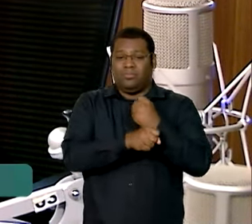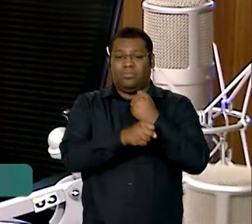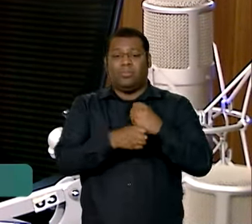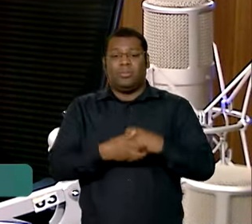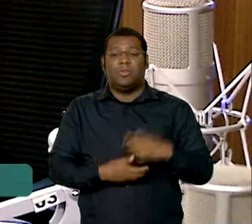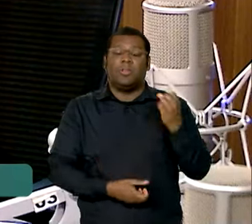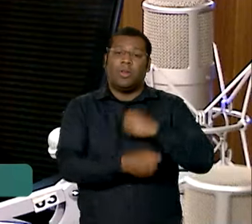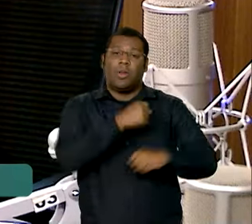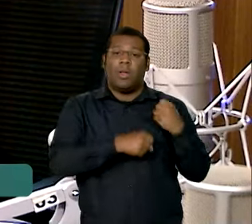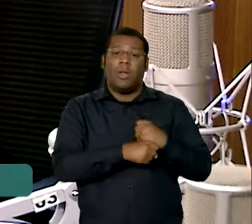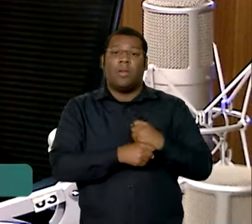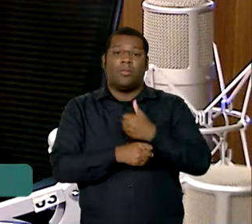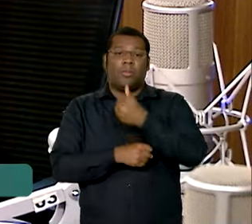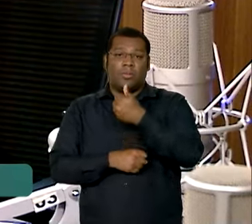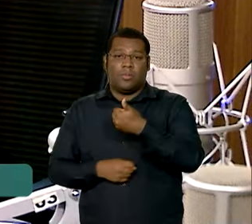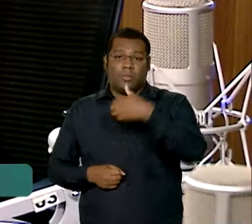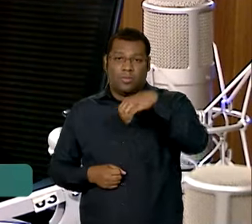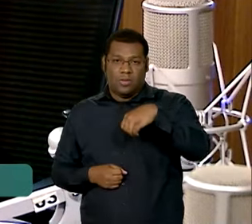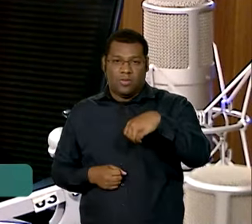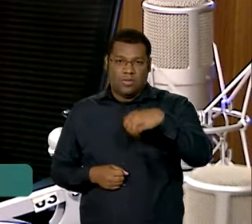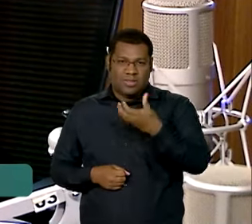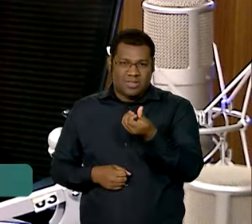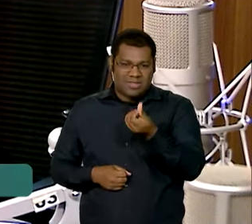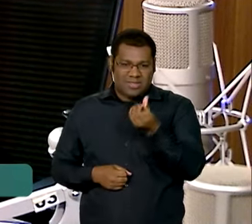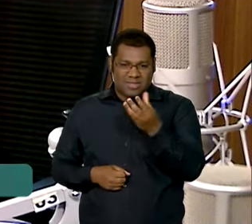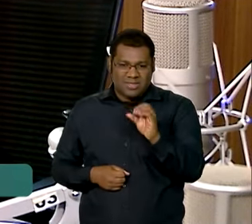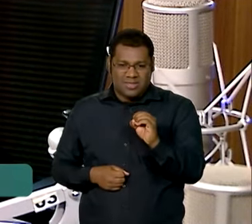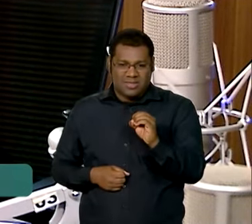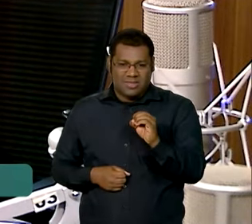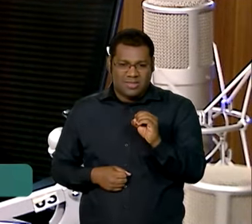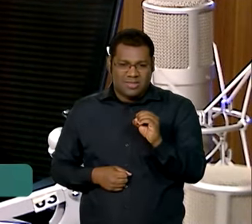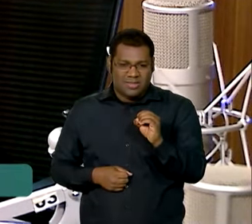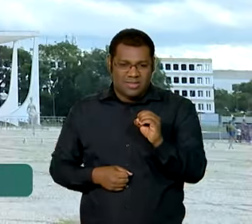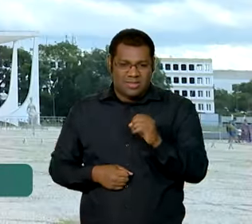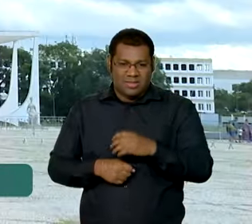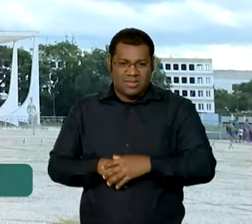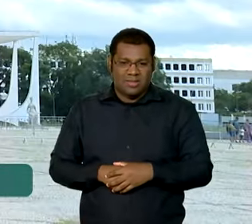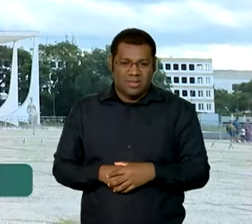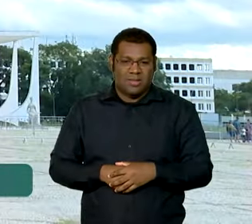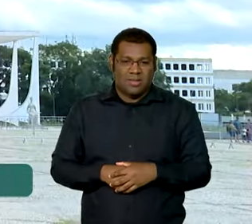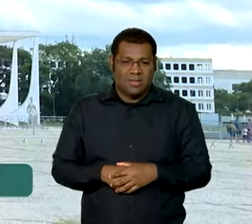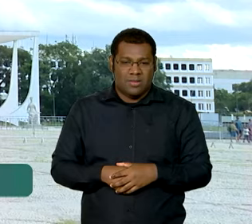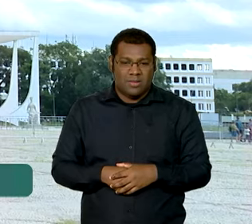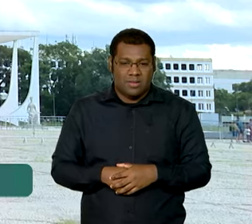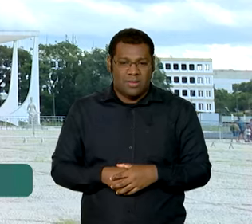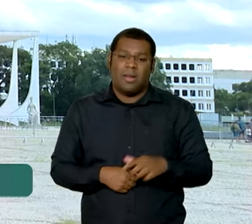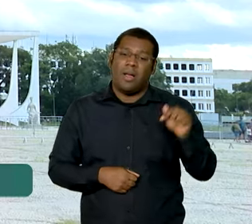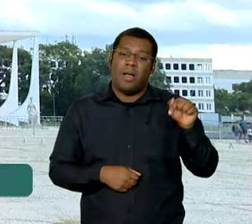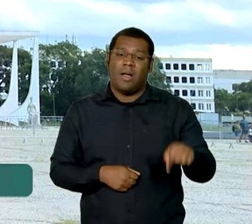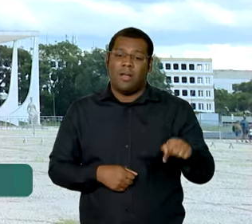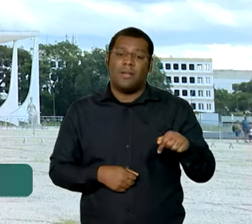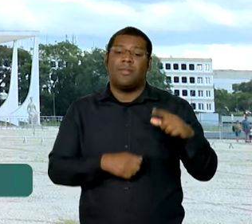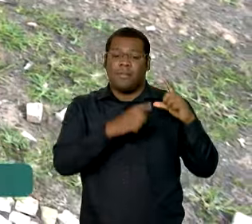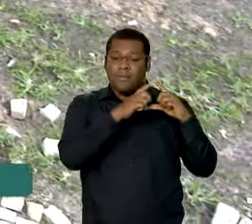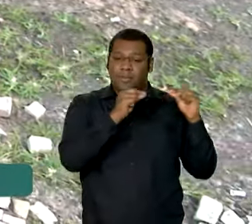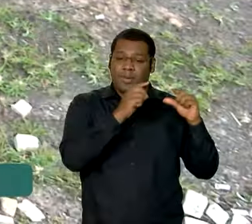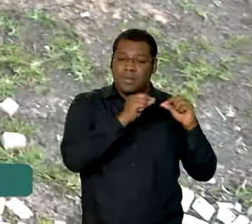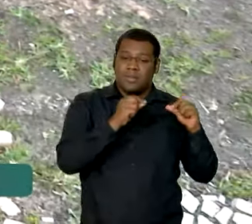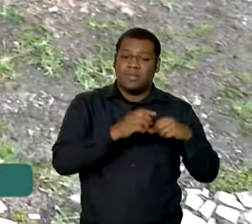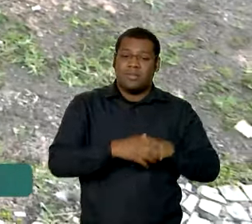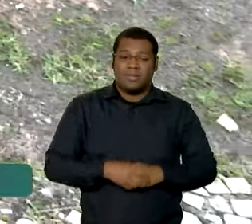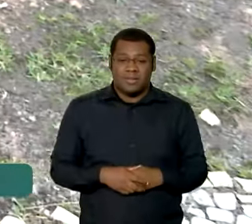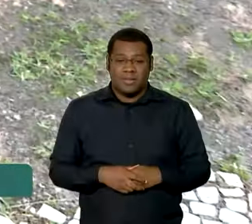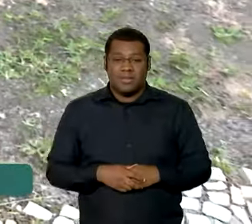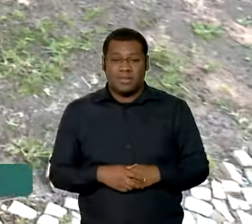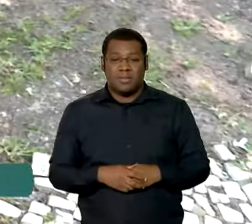em 1964, não isso? e nós estamos aí com essa possibilidade de, nesse momento, agora, fazer o